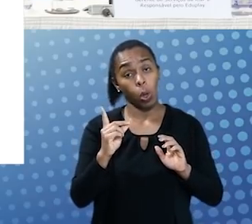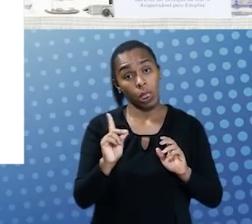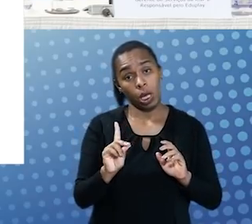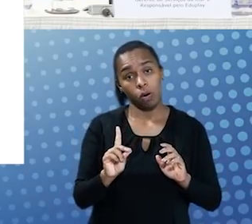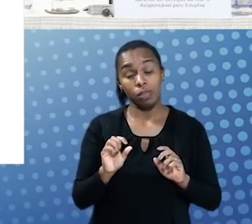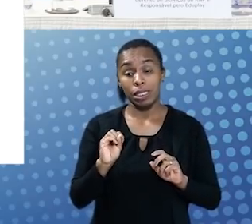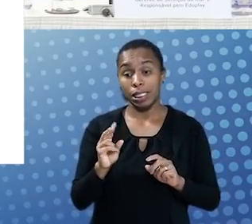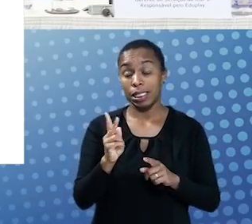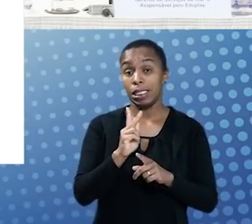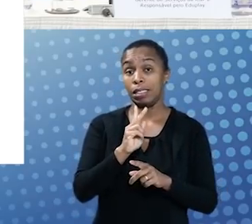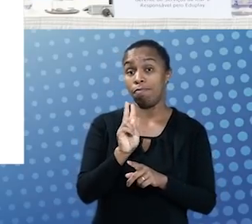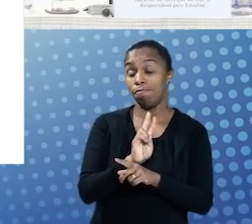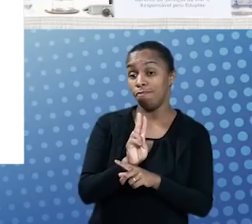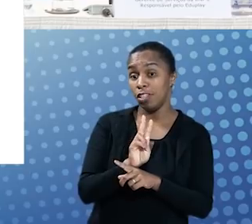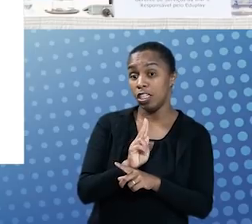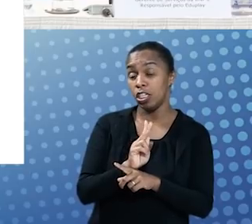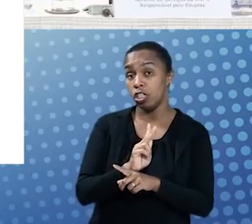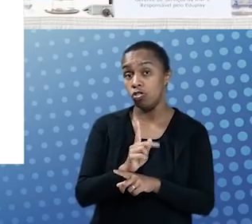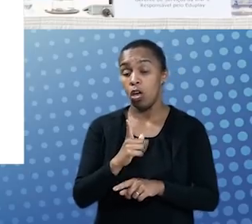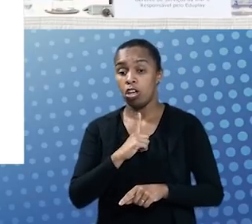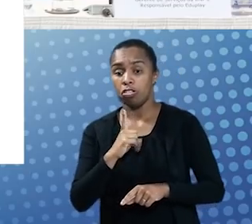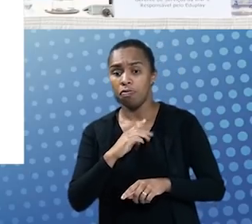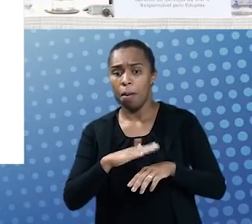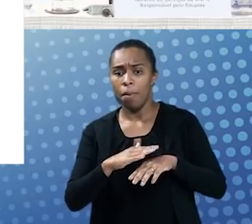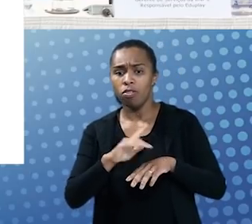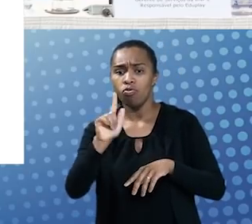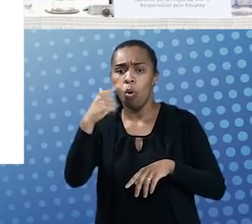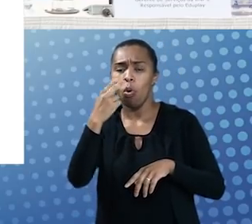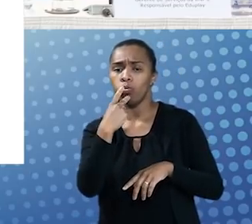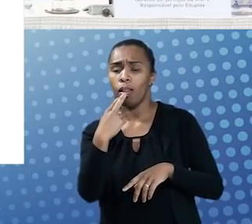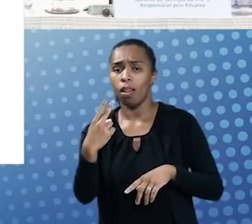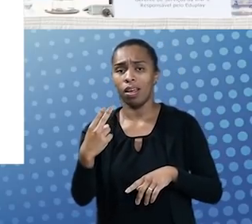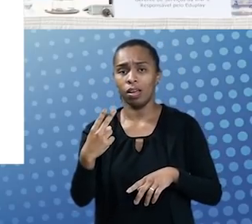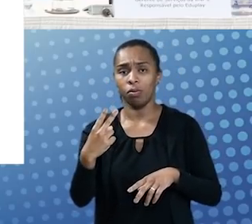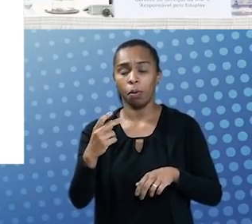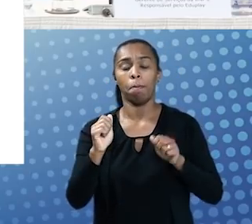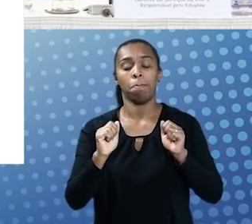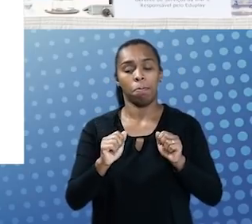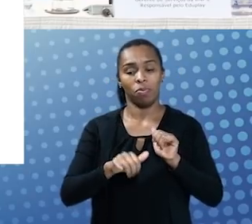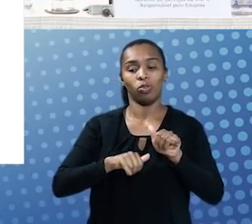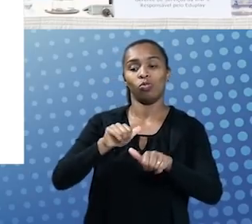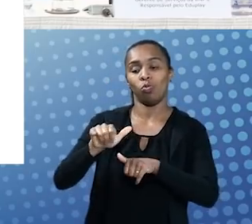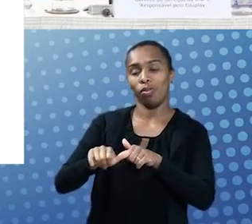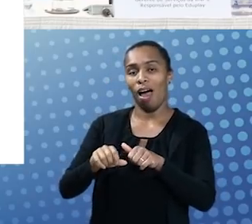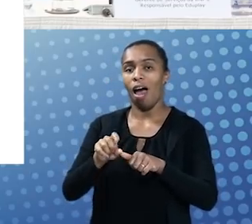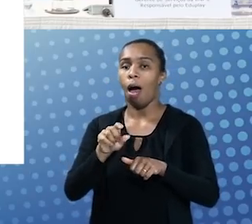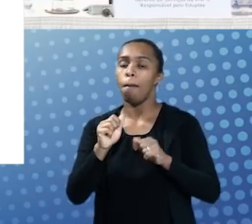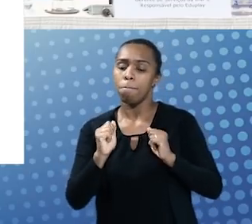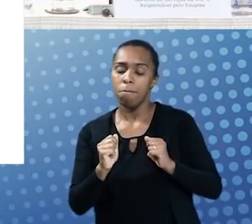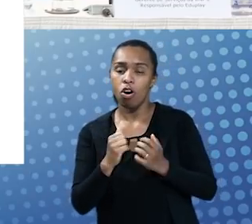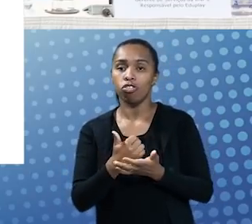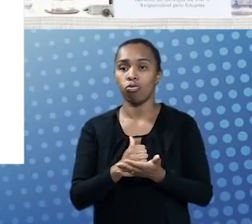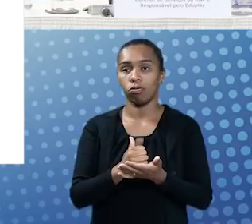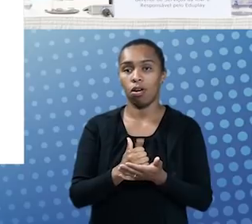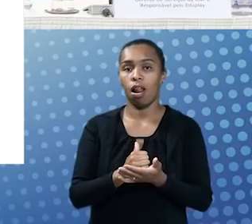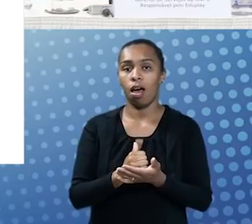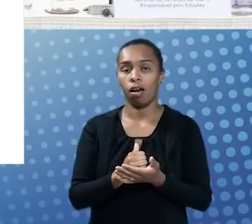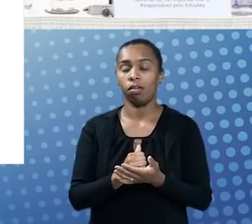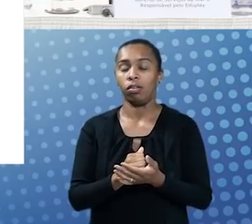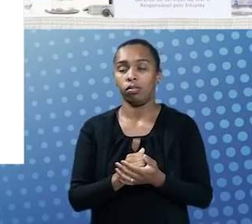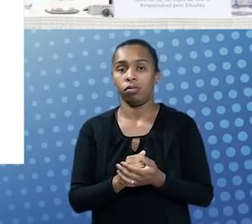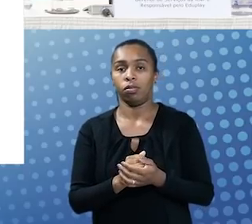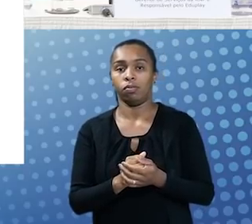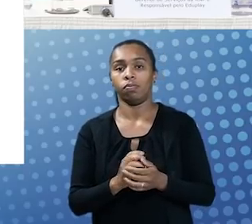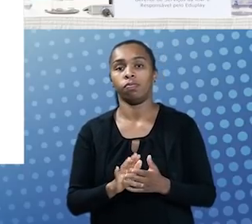vídeo tiver mais de uma legenda de outro idioma, isso também vai ser possível você fazer todo esse controle através desse novo